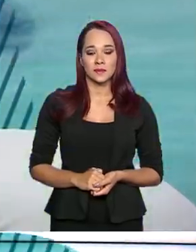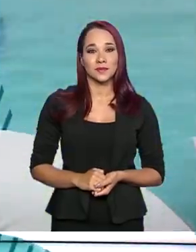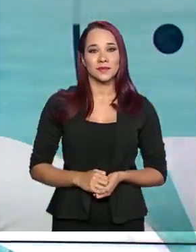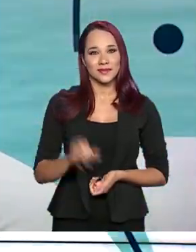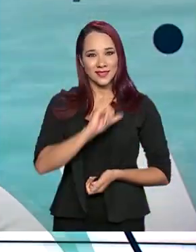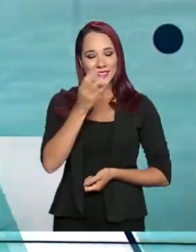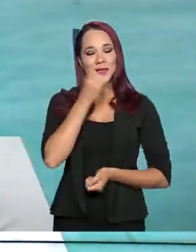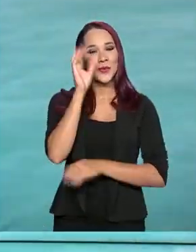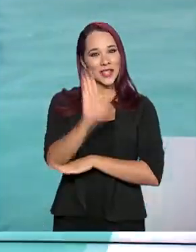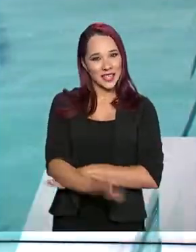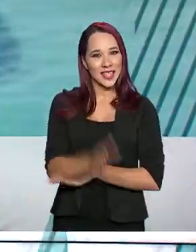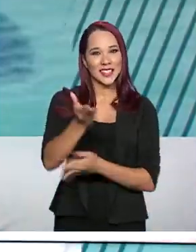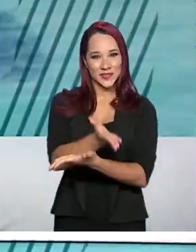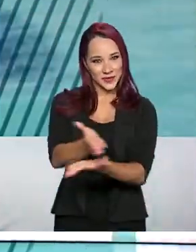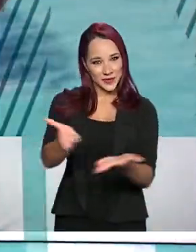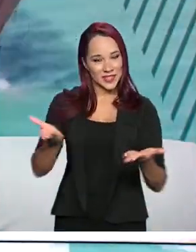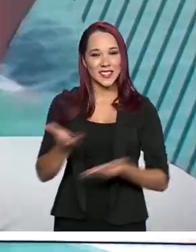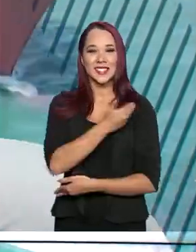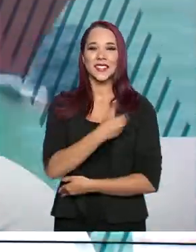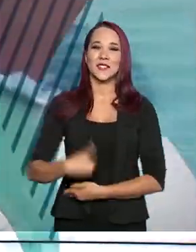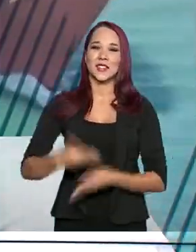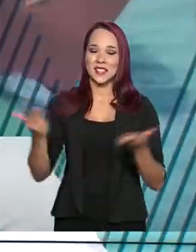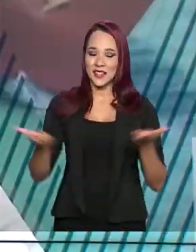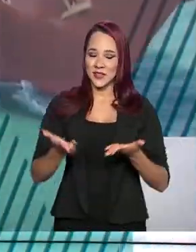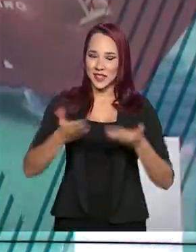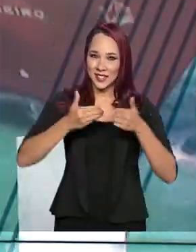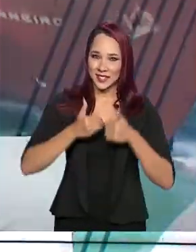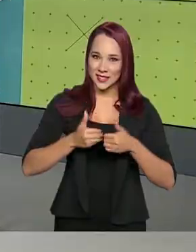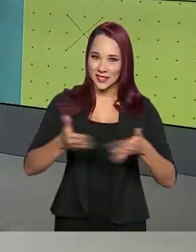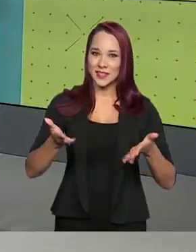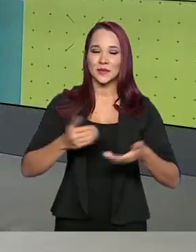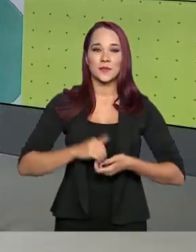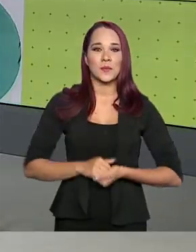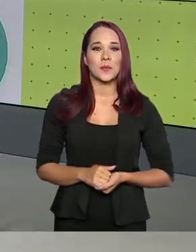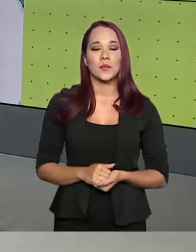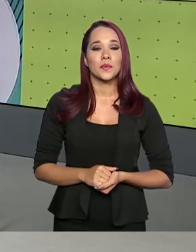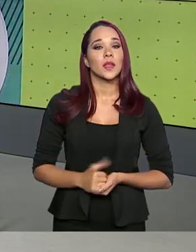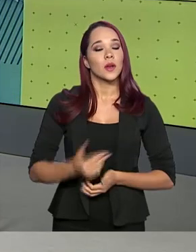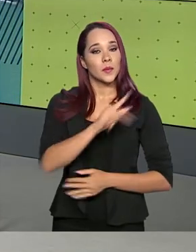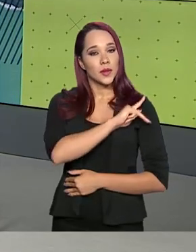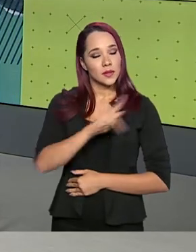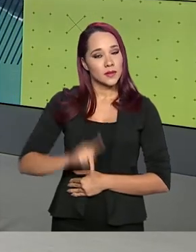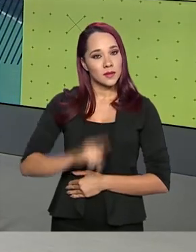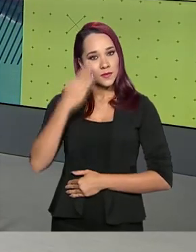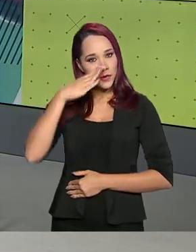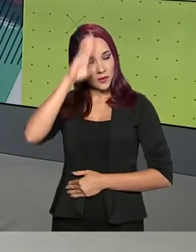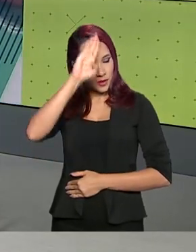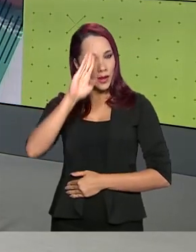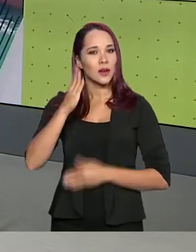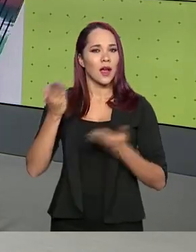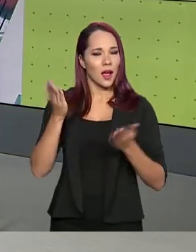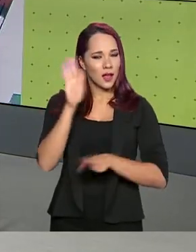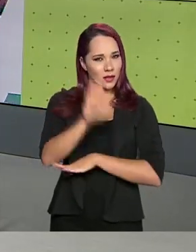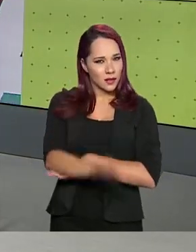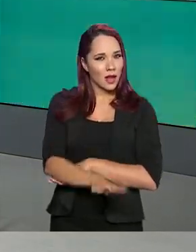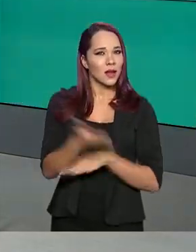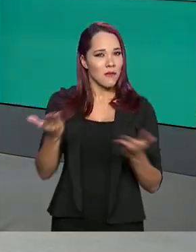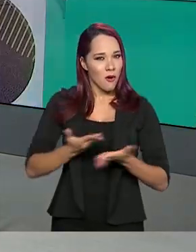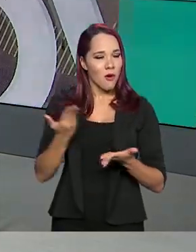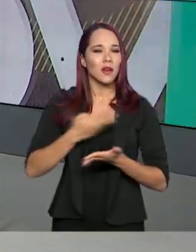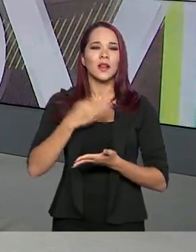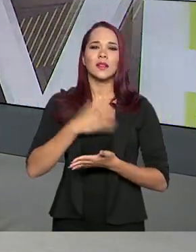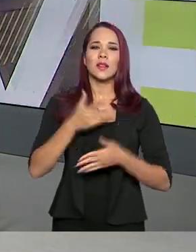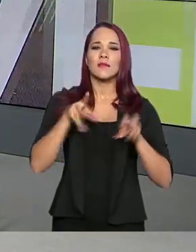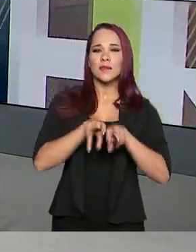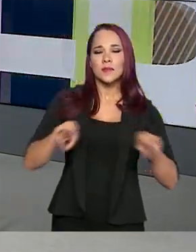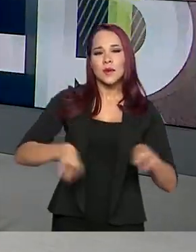Olá, boa tarde para você. O governo agora já está no ar. O presidente Jair Bolsonaro participou agora à tarde da cerimônia